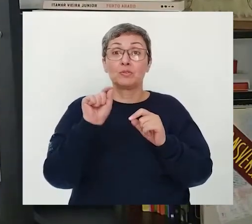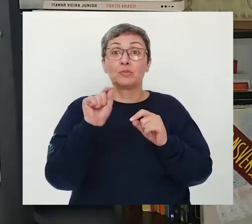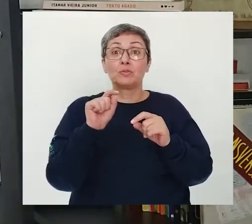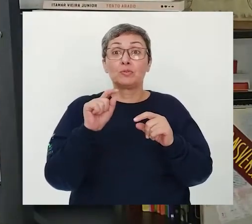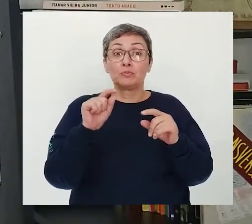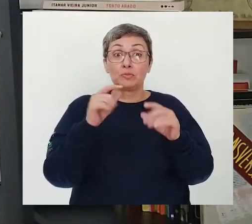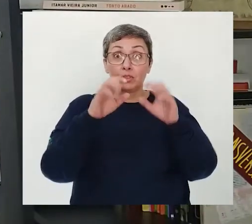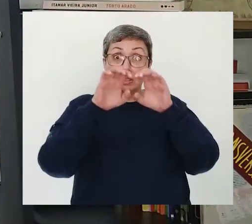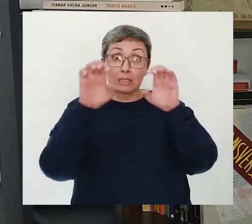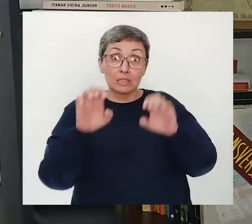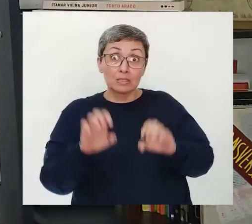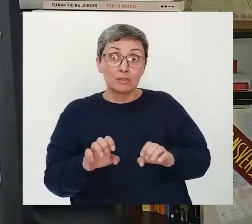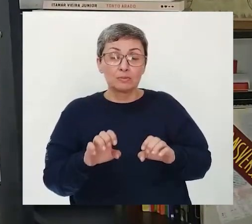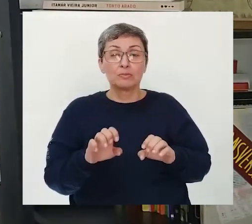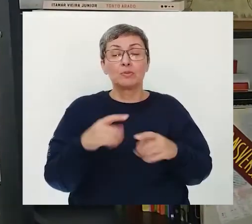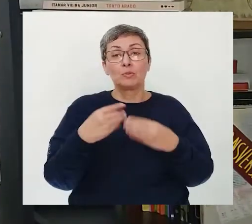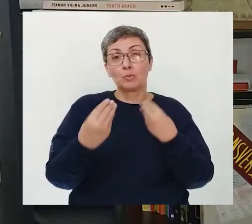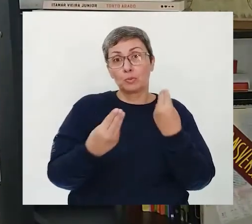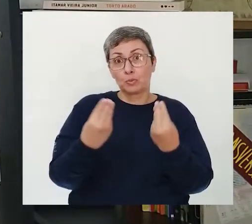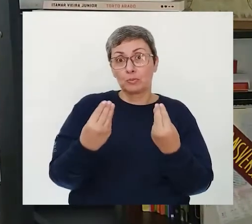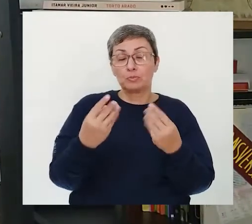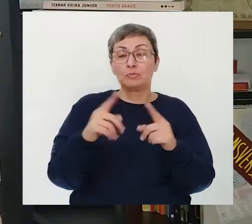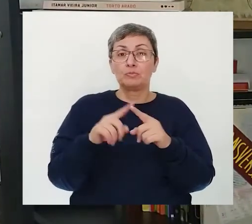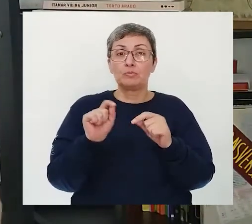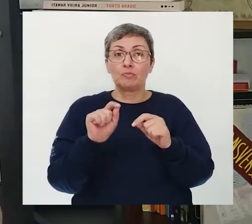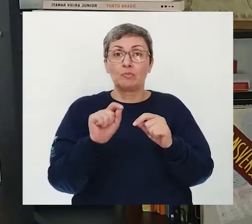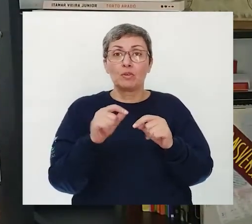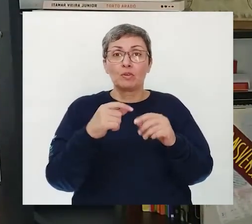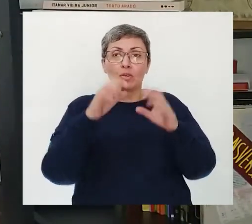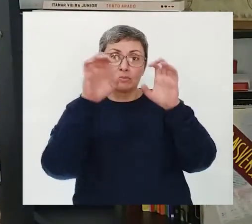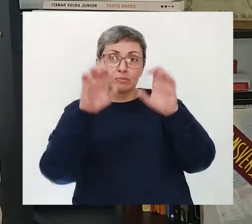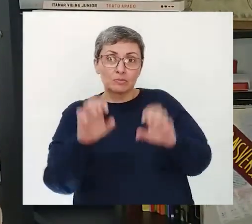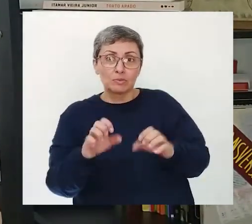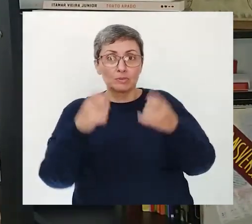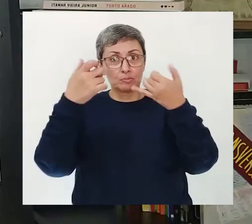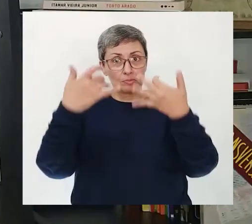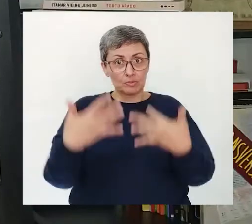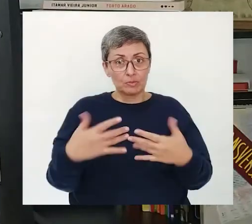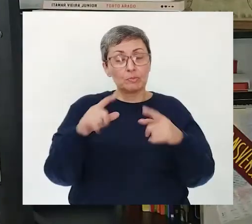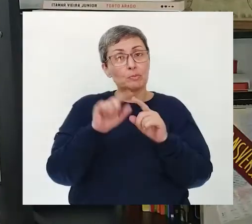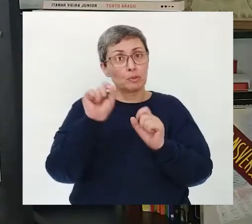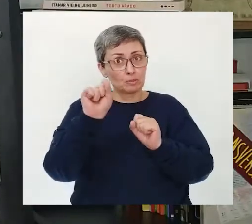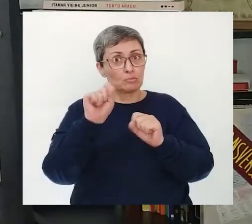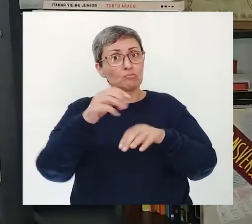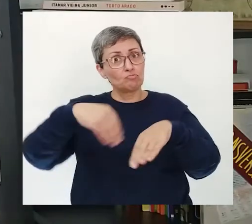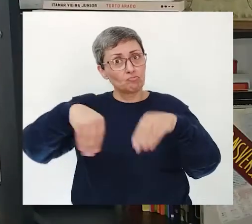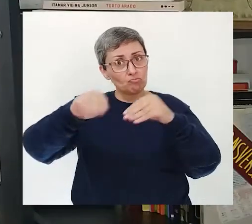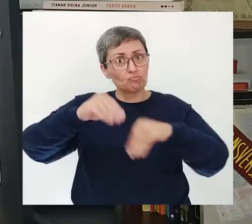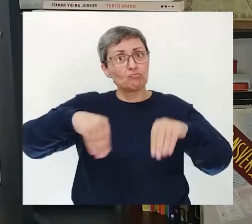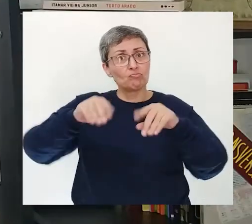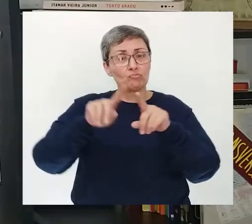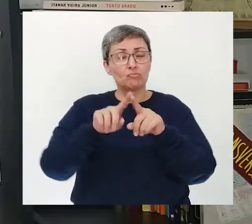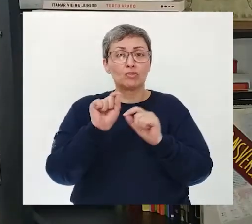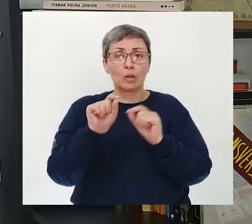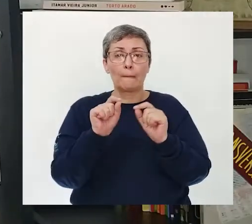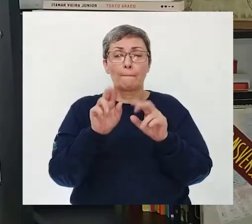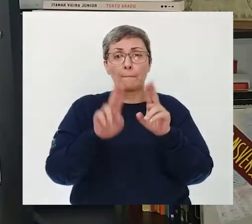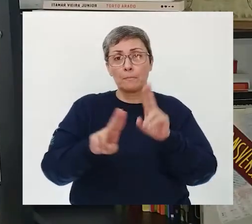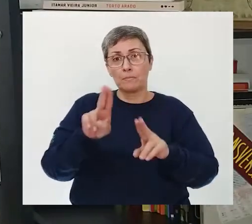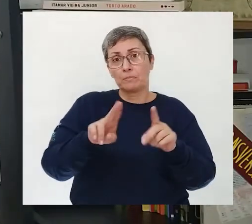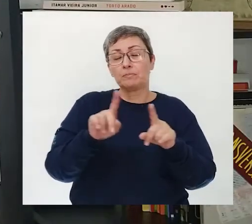definirem A estrutura do poema A gente falou Sobre algumas estruturas Mas aí vocês também podem Usar